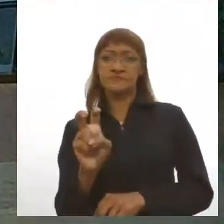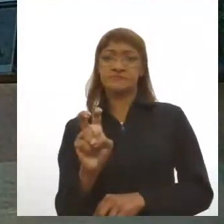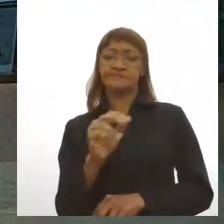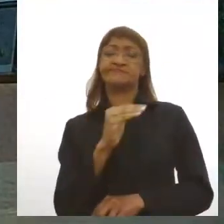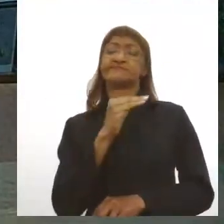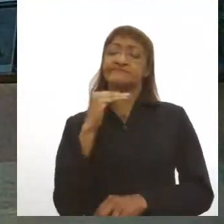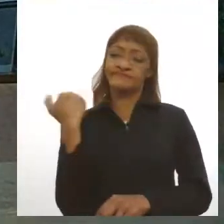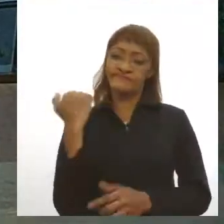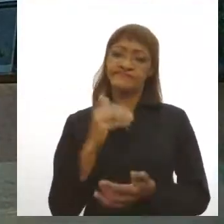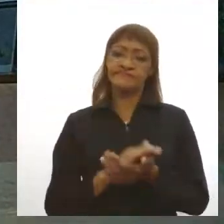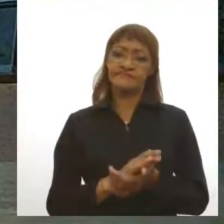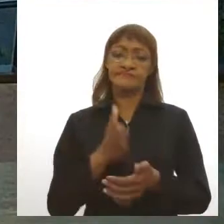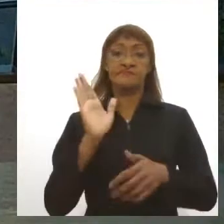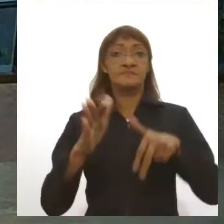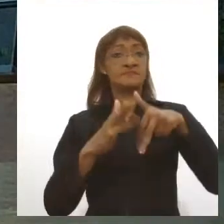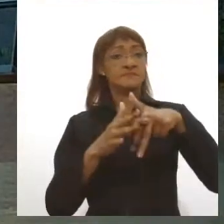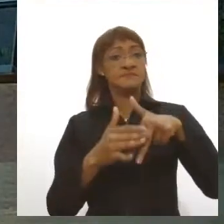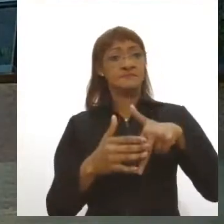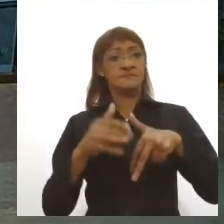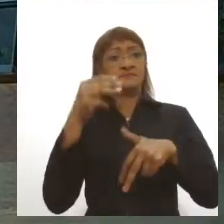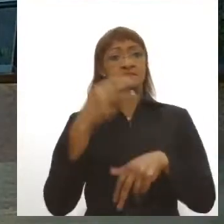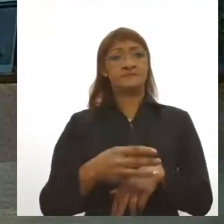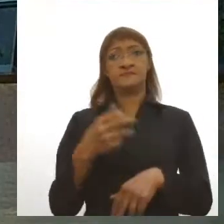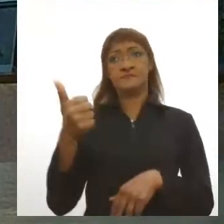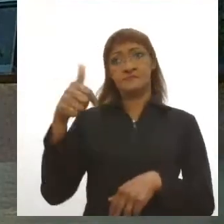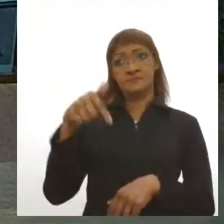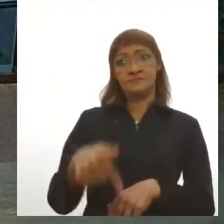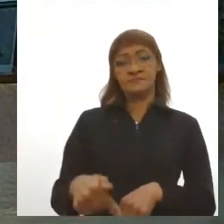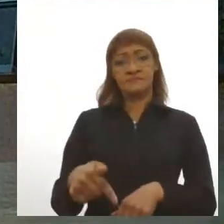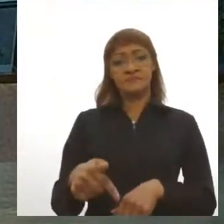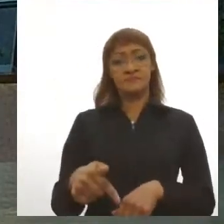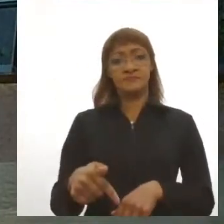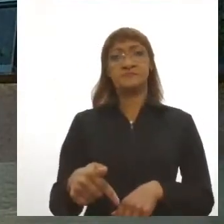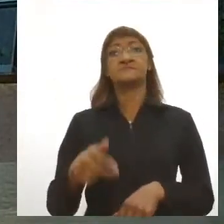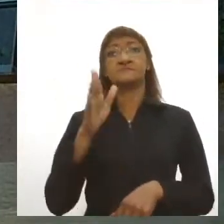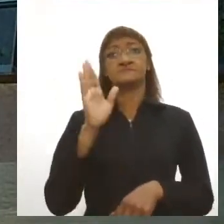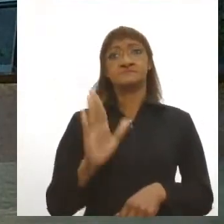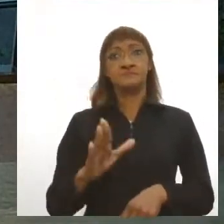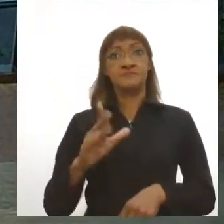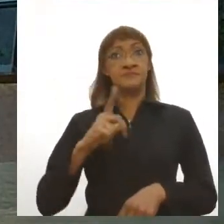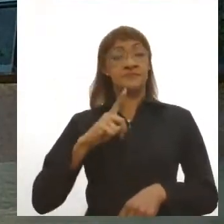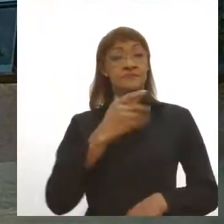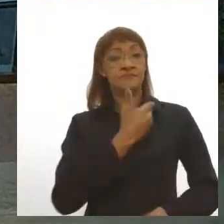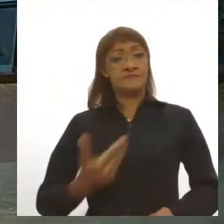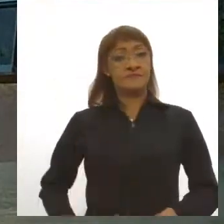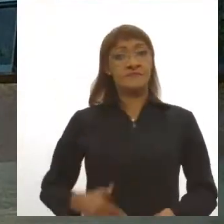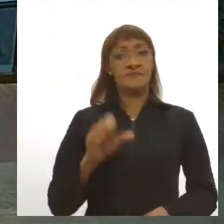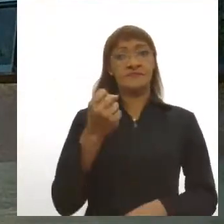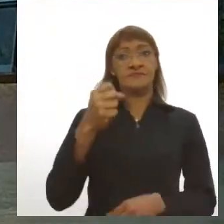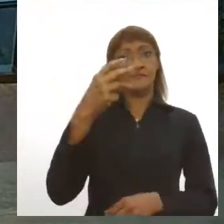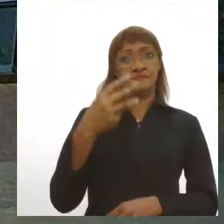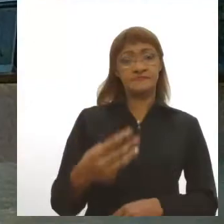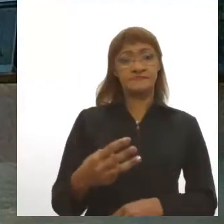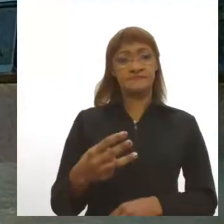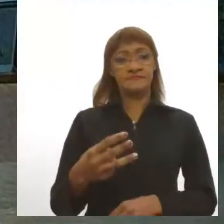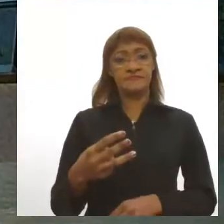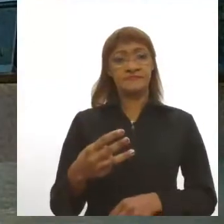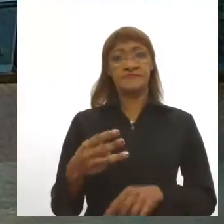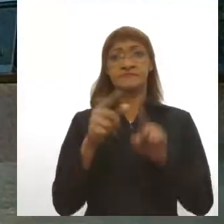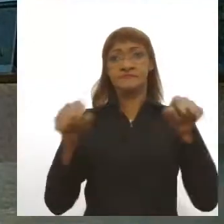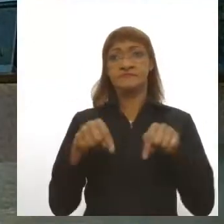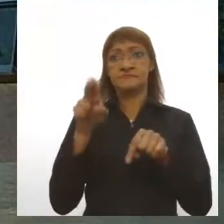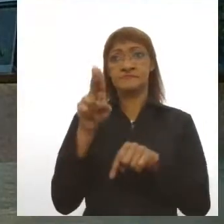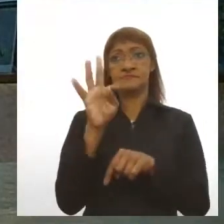Estão internados 317 pacientes, sendo que no serviço público são 83 em leitos de UTI